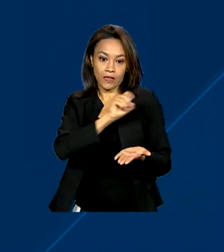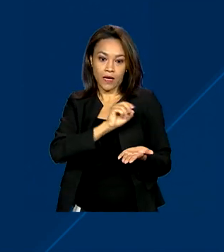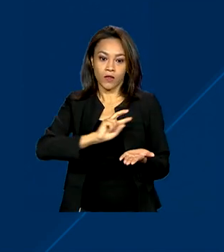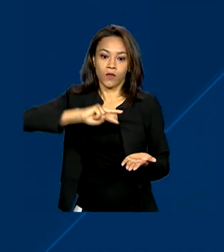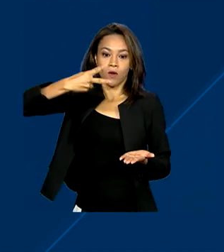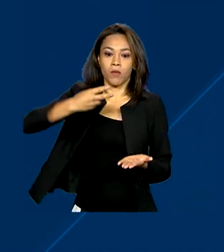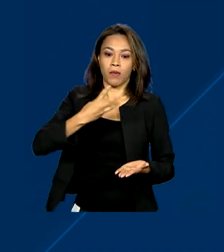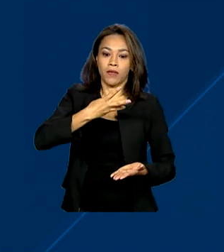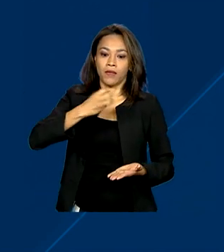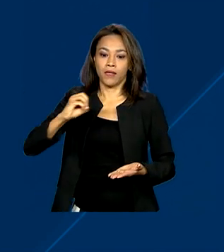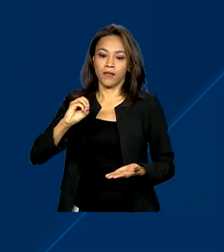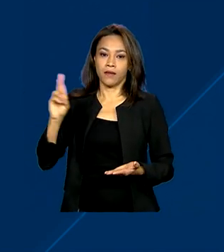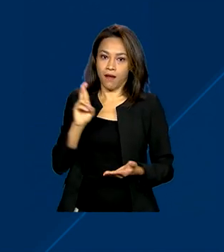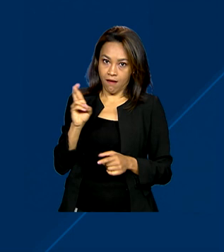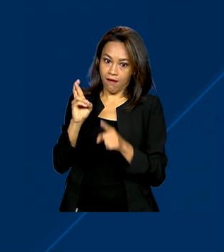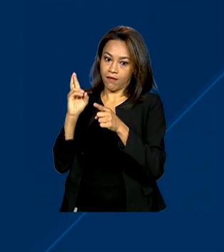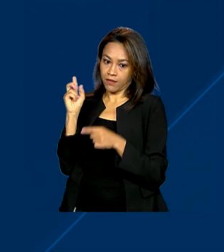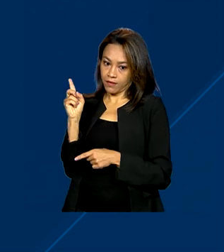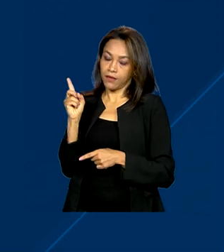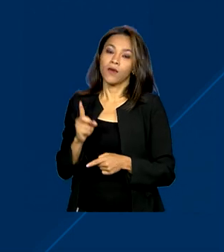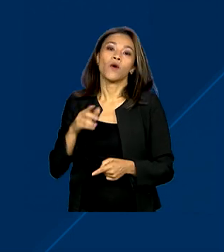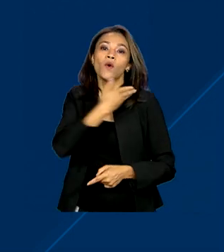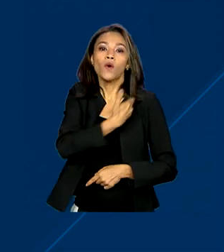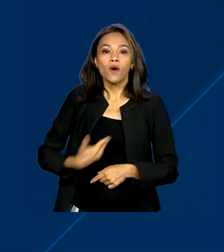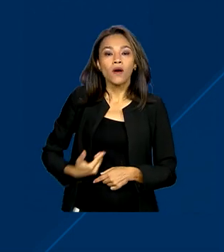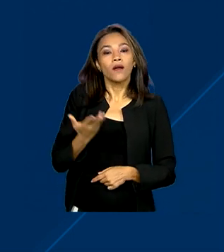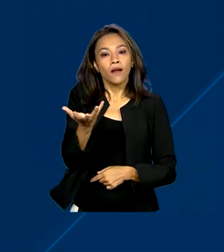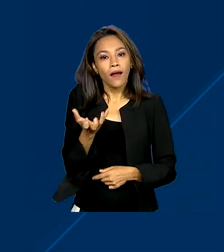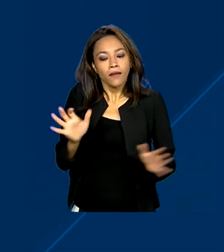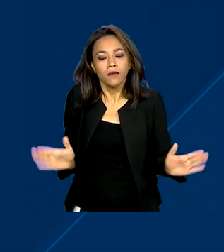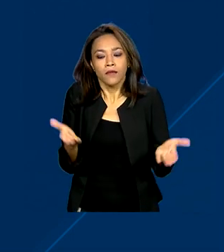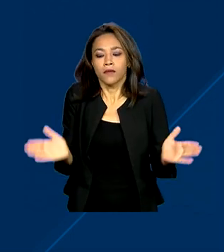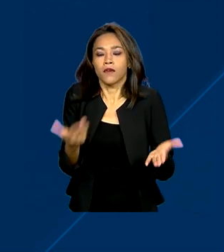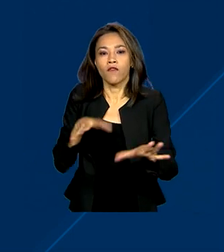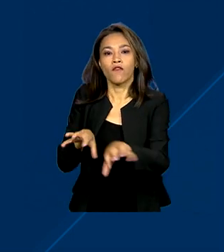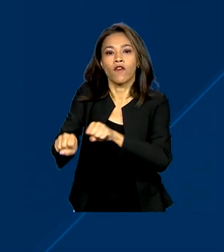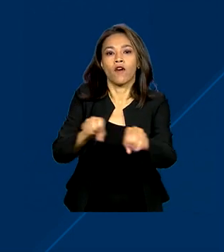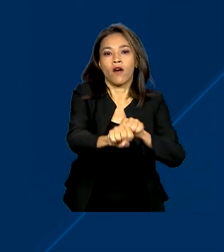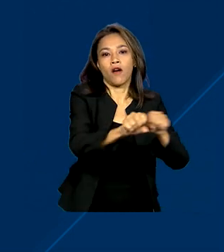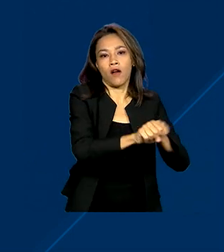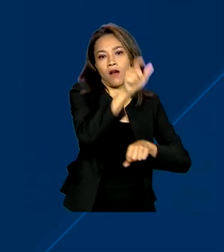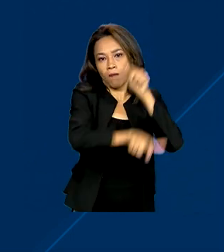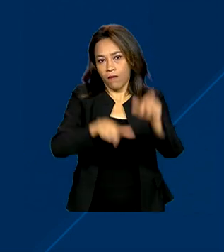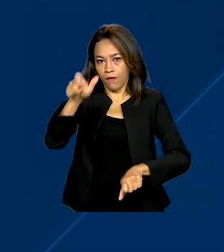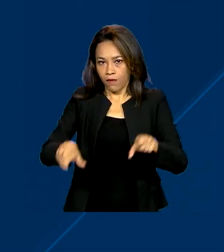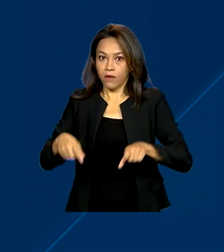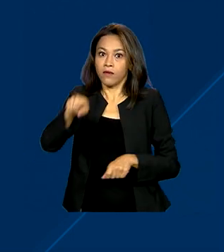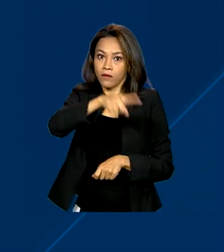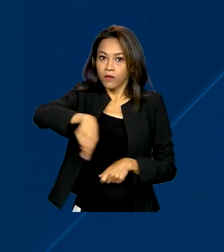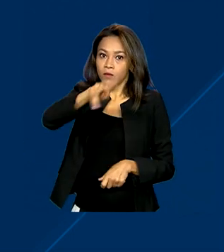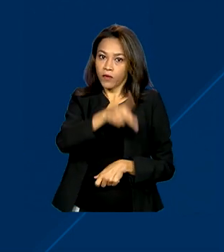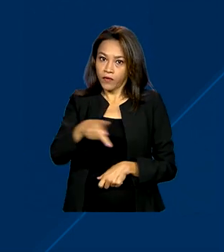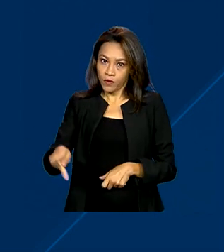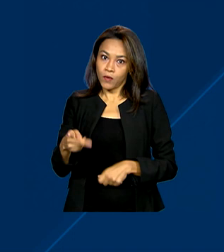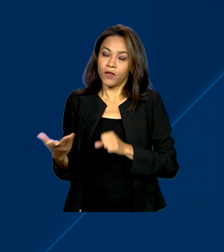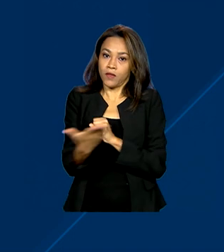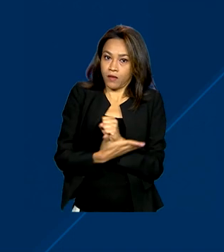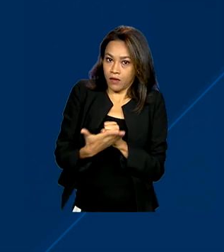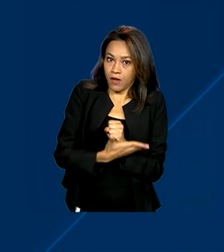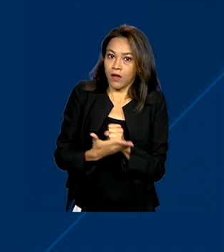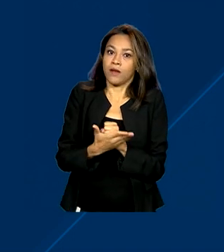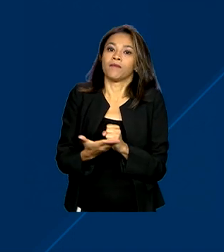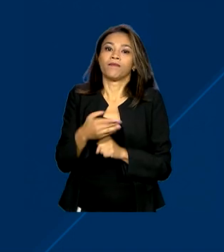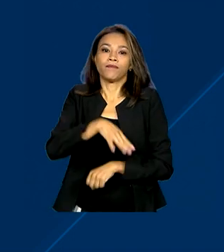$ 300. O governo quer incentivar também a formação de professores da educação básica. Para isso, serão